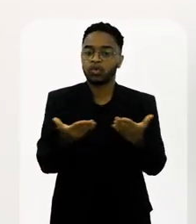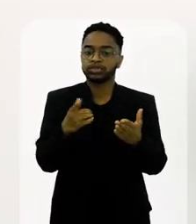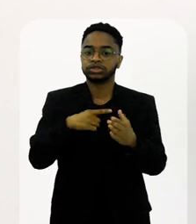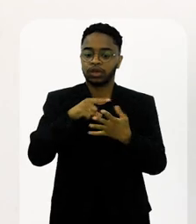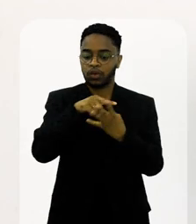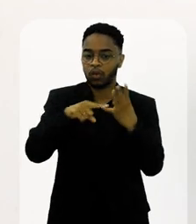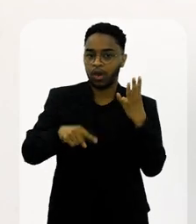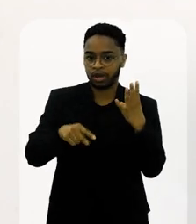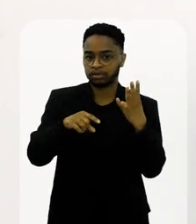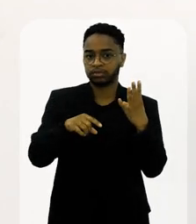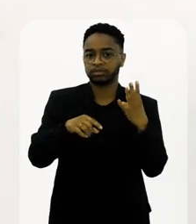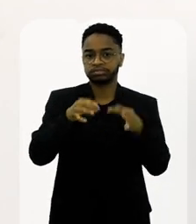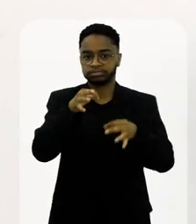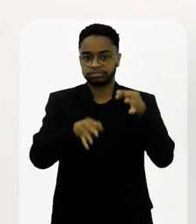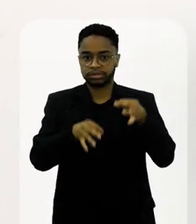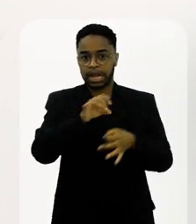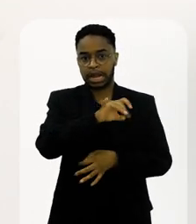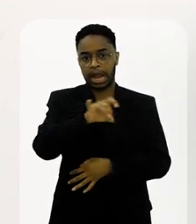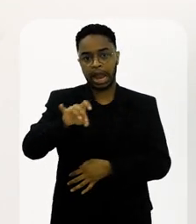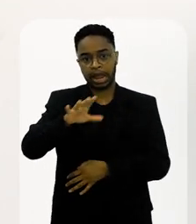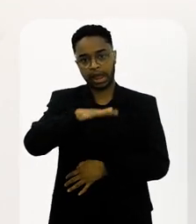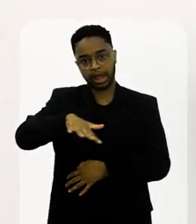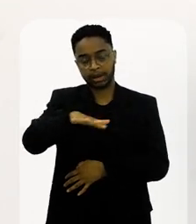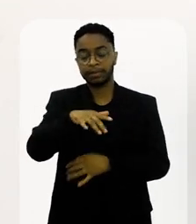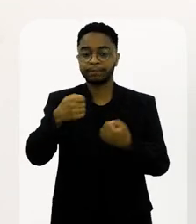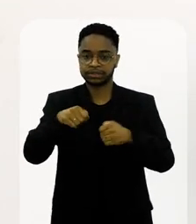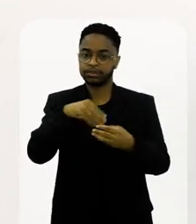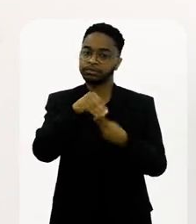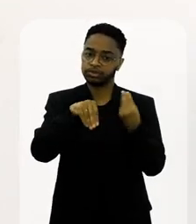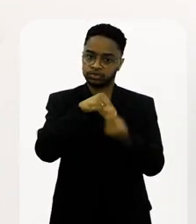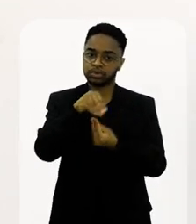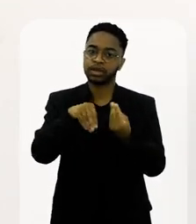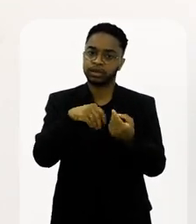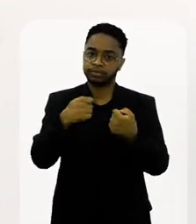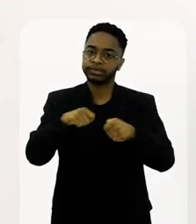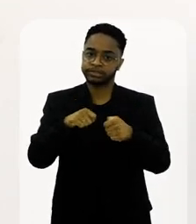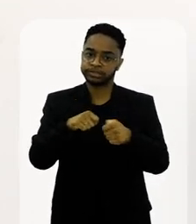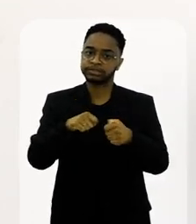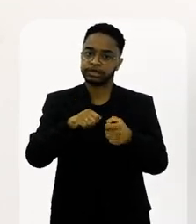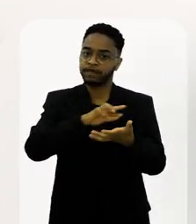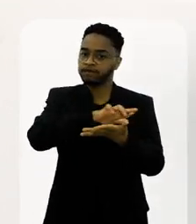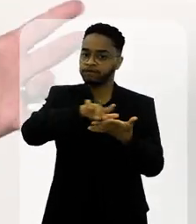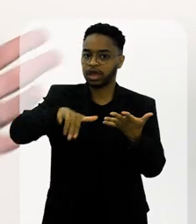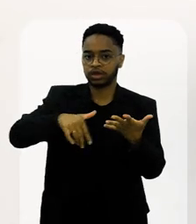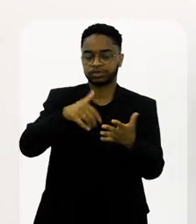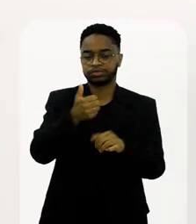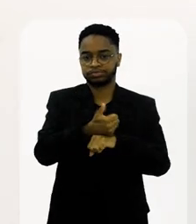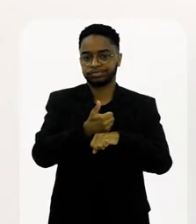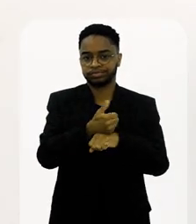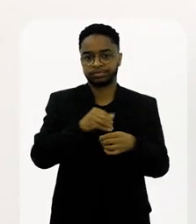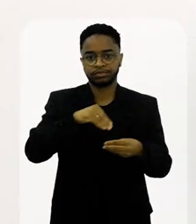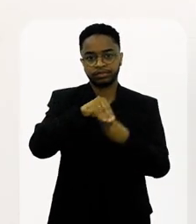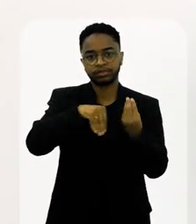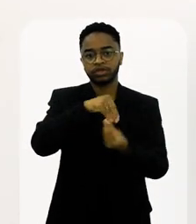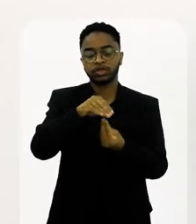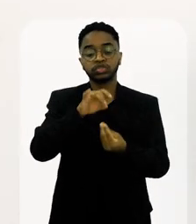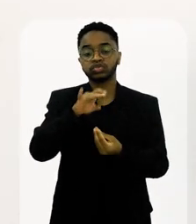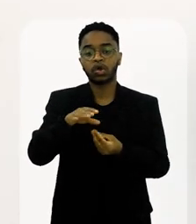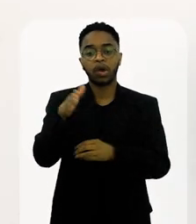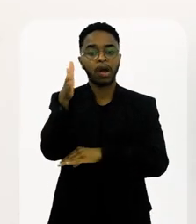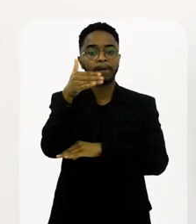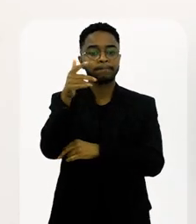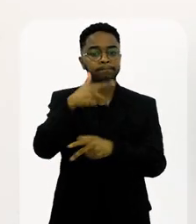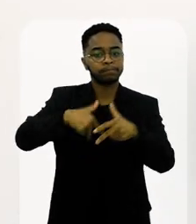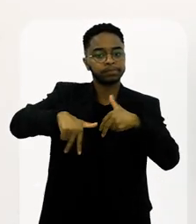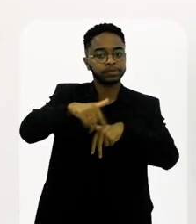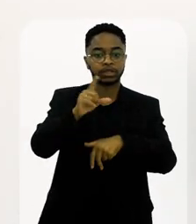tem quatro julgadores por quesito, então, a gente tem que ter uma mescla, a gente tem que ter uma variedade. Isso não só no júri de Mersalho